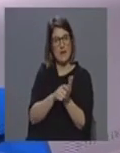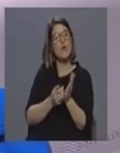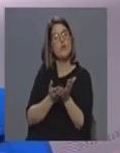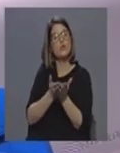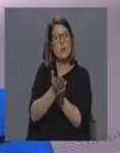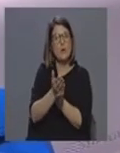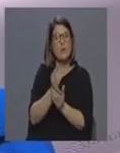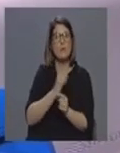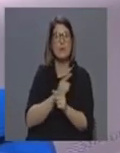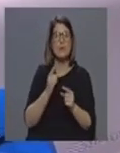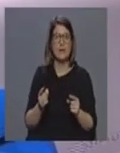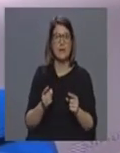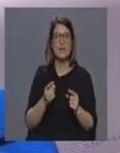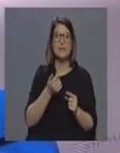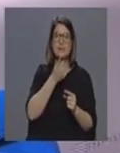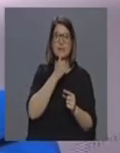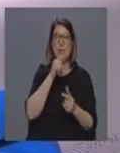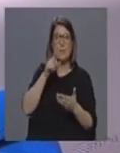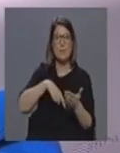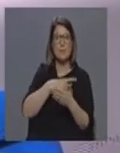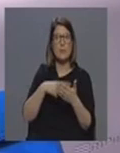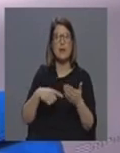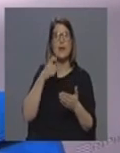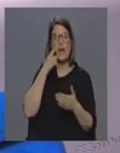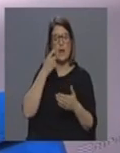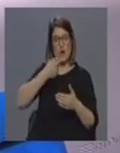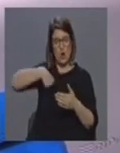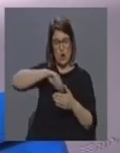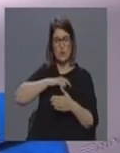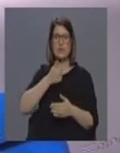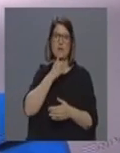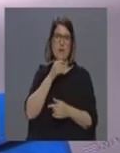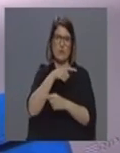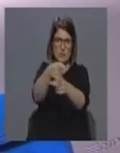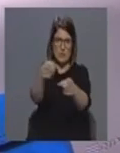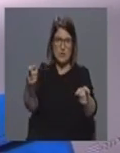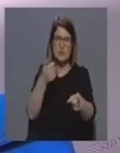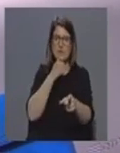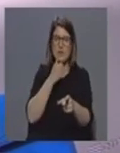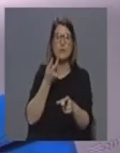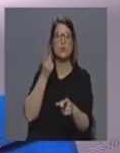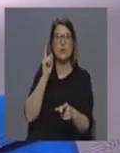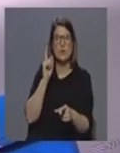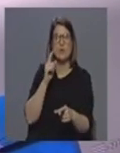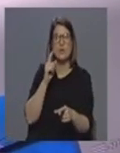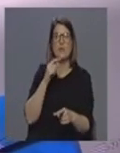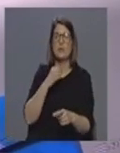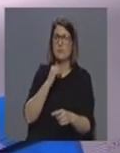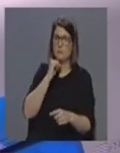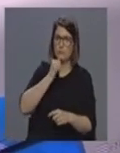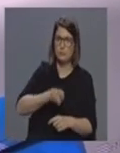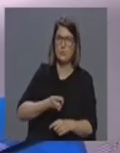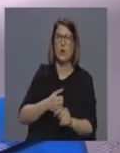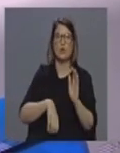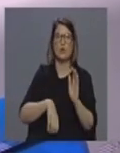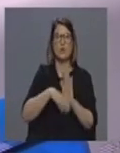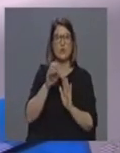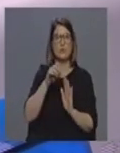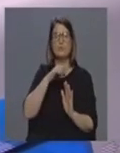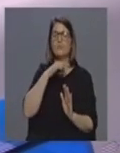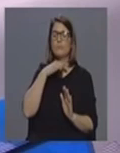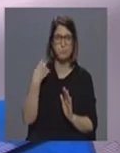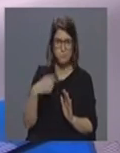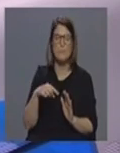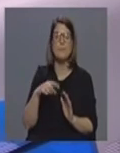porque a decisão delas não existirem vai ser do lado de cá e não do lado de lá certo? quando não houver capacidade ou quando não houver condições para elas serão